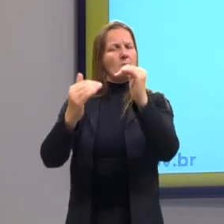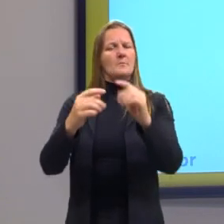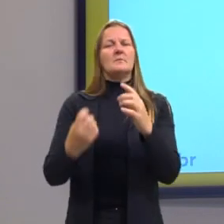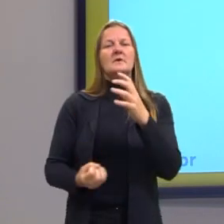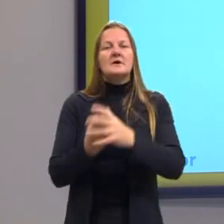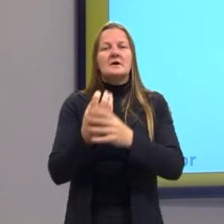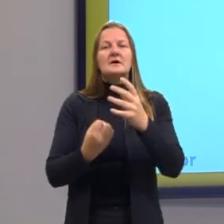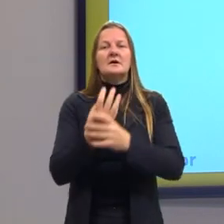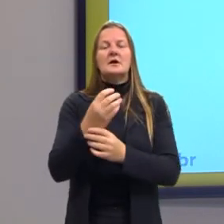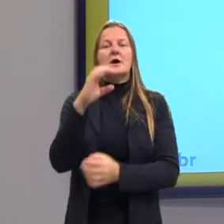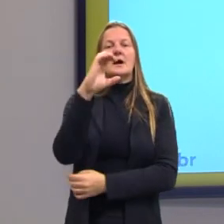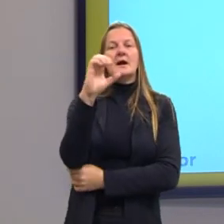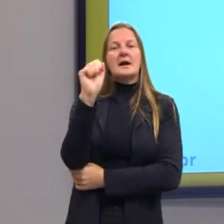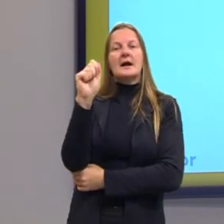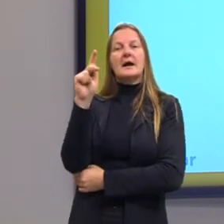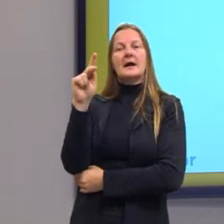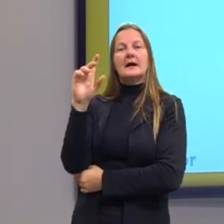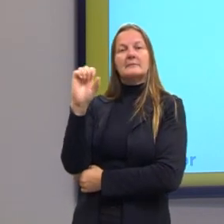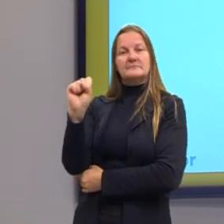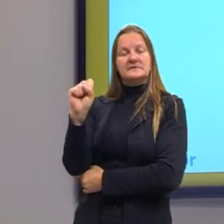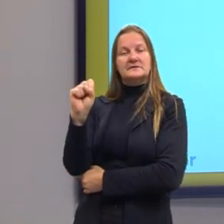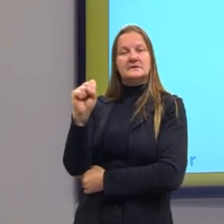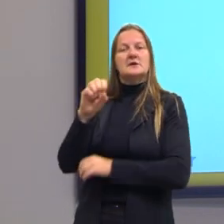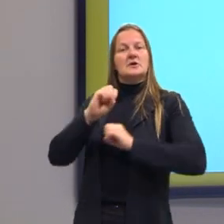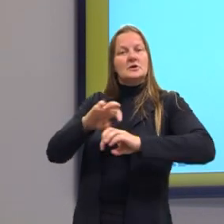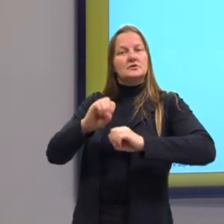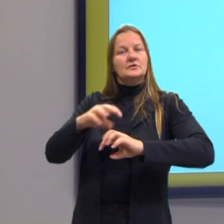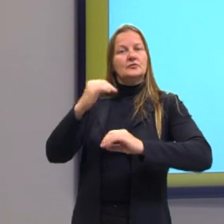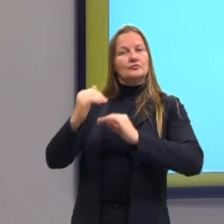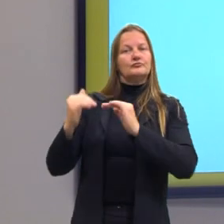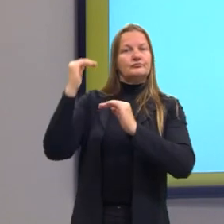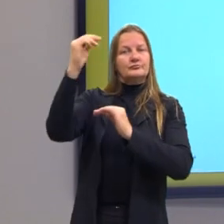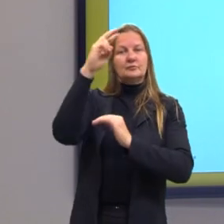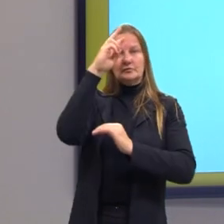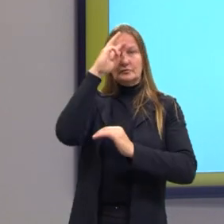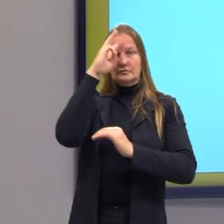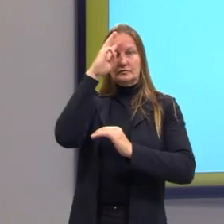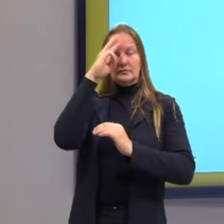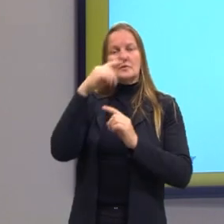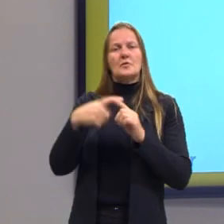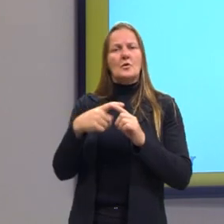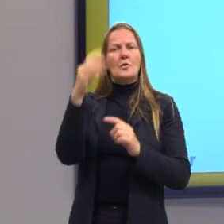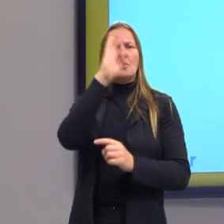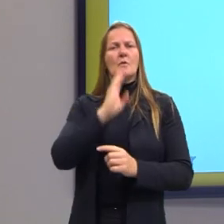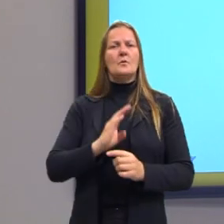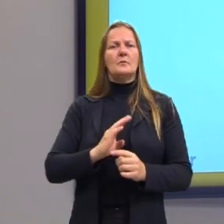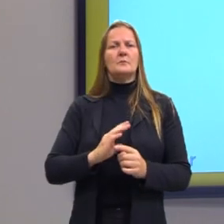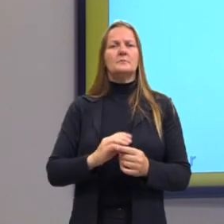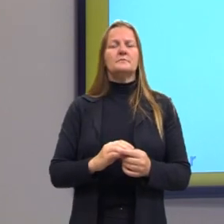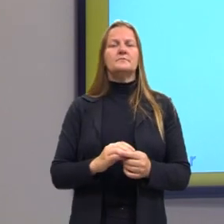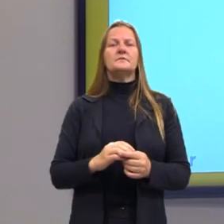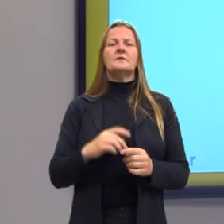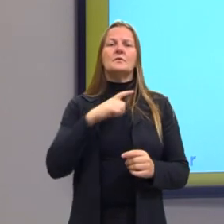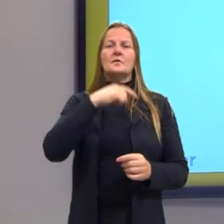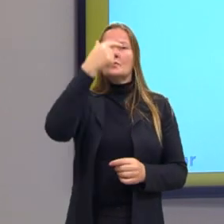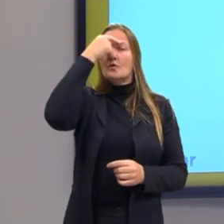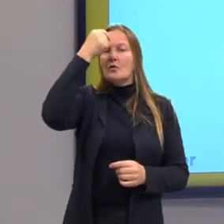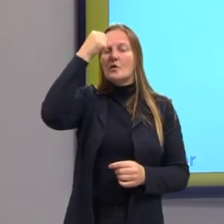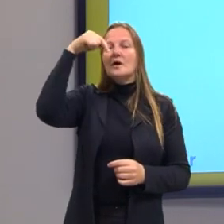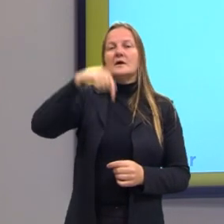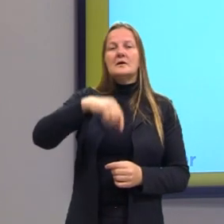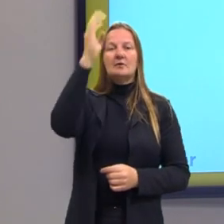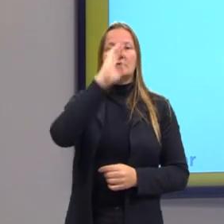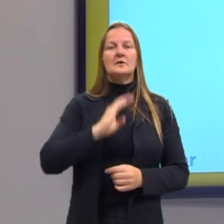da CAPES aqui também é importante para a educação superior. Veja que o Brasil, as universidades no Brasil